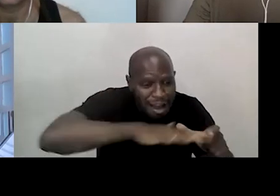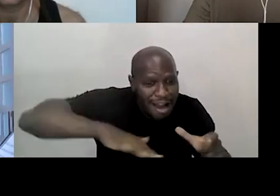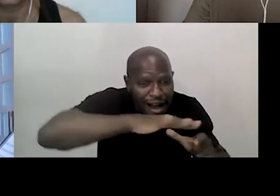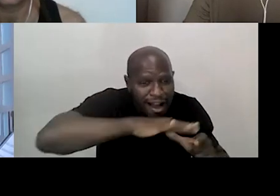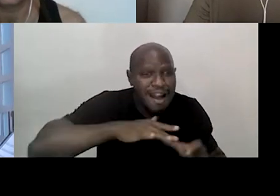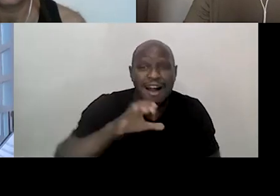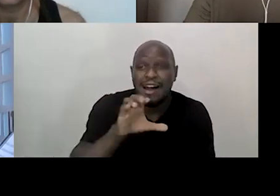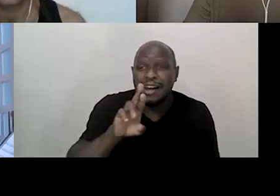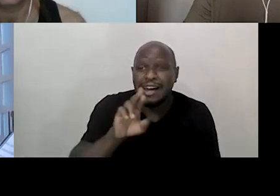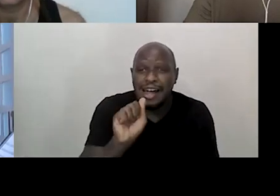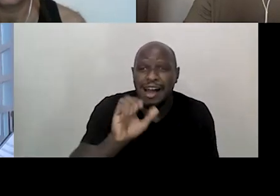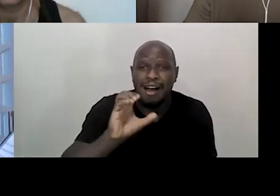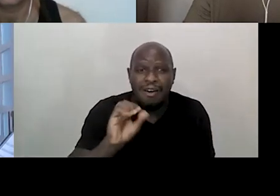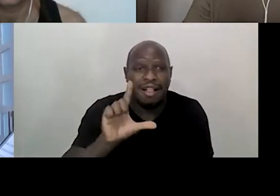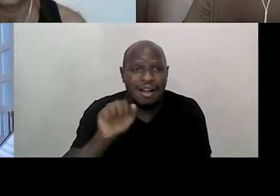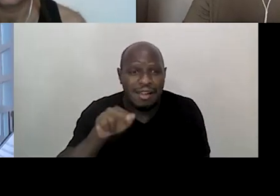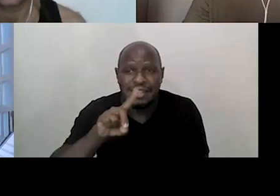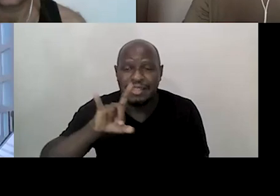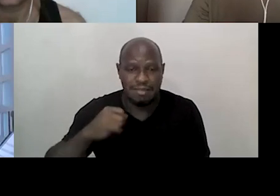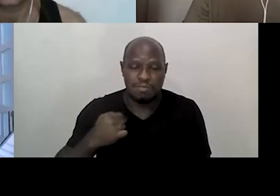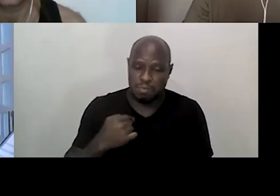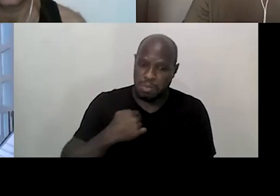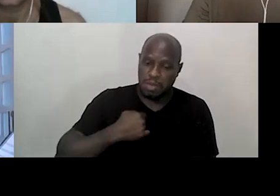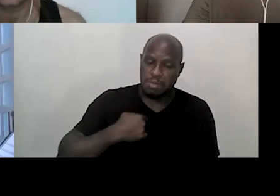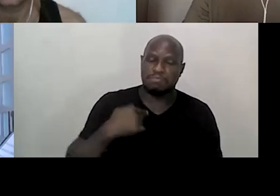Eu trabalho há 11 anos